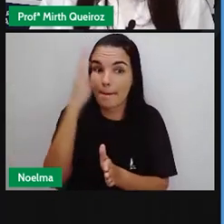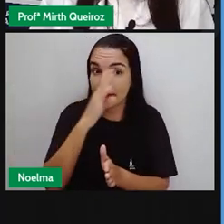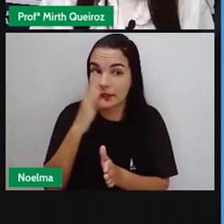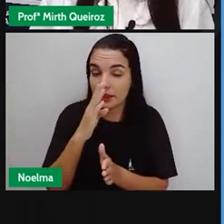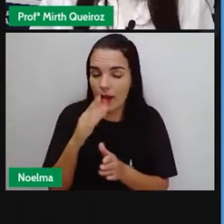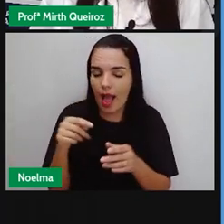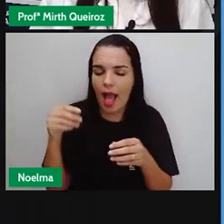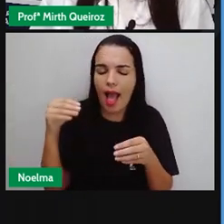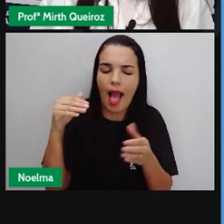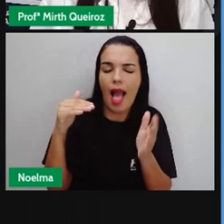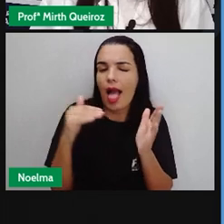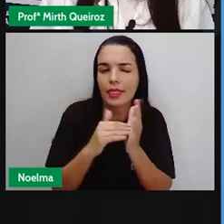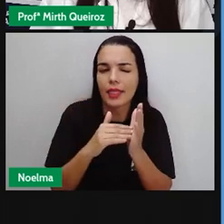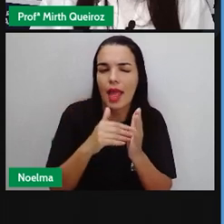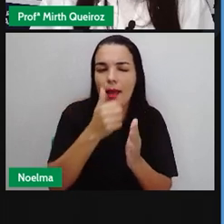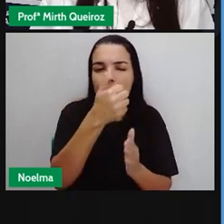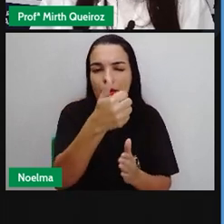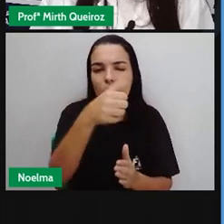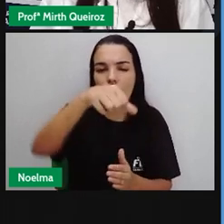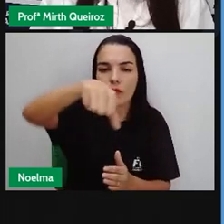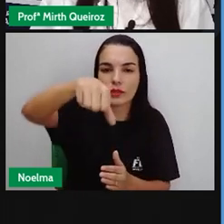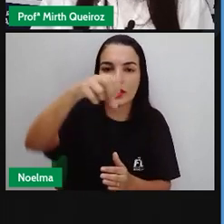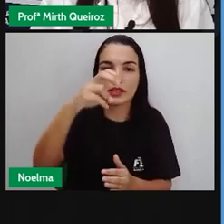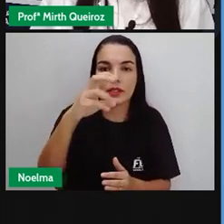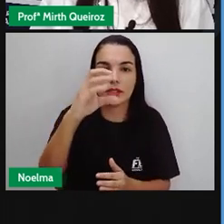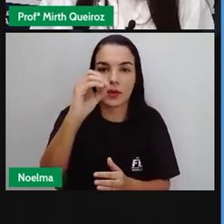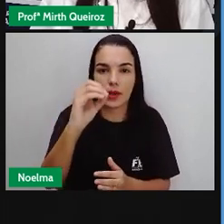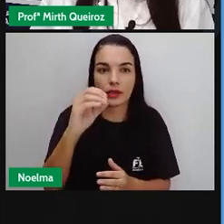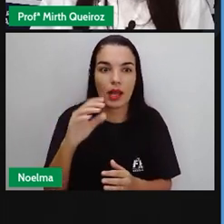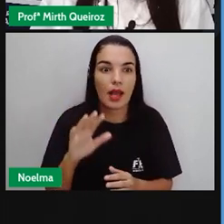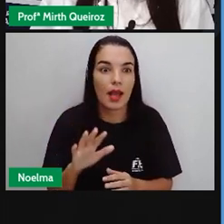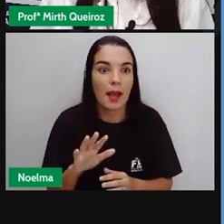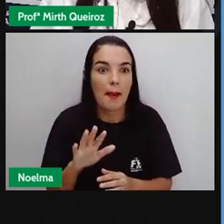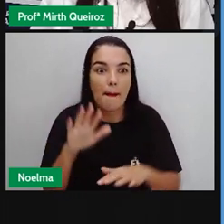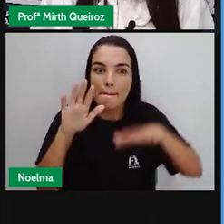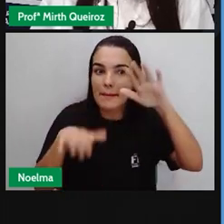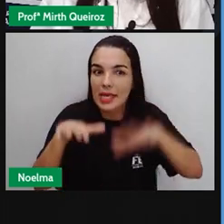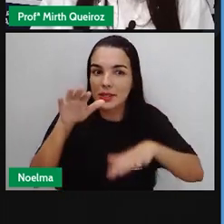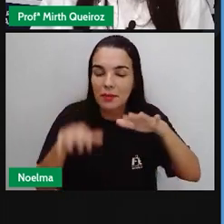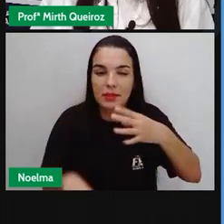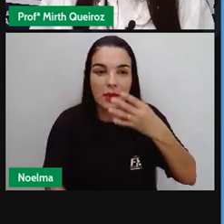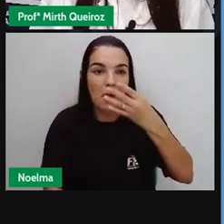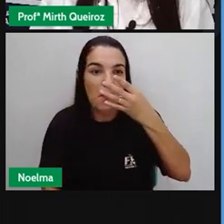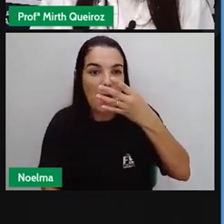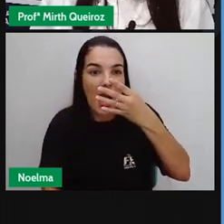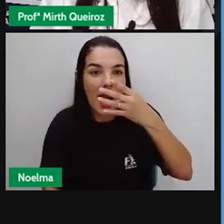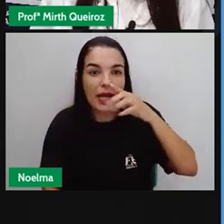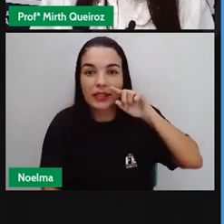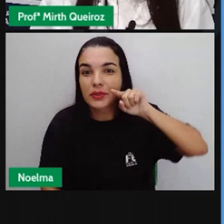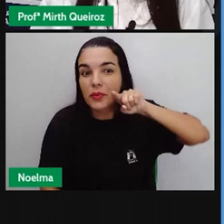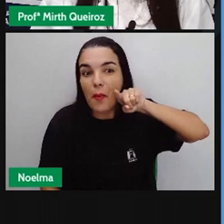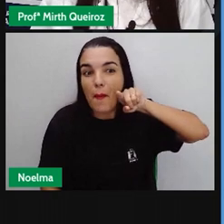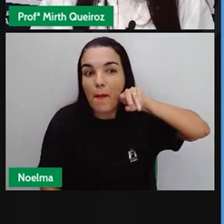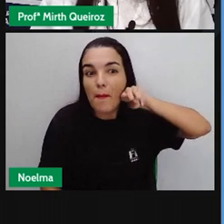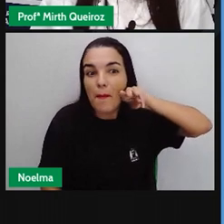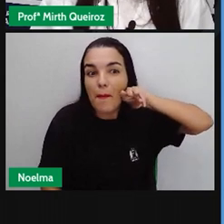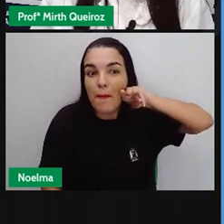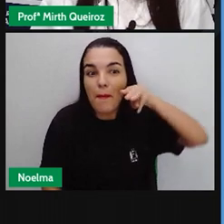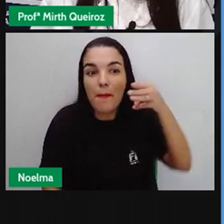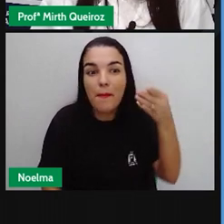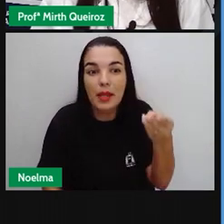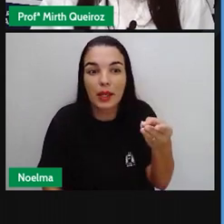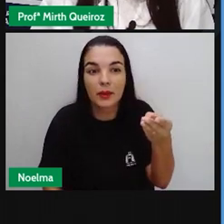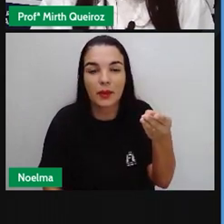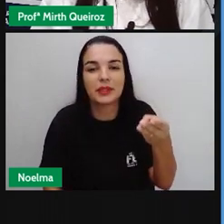1950, que foi quase 4 milhões de novos brasileiros aí. O Brasil, ele